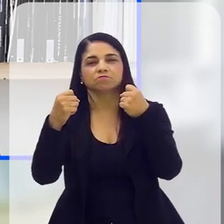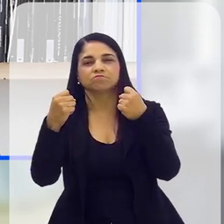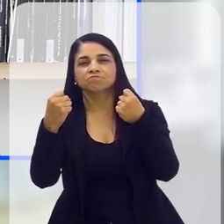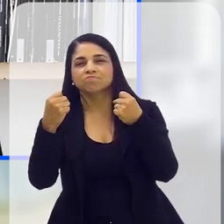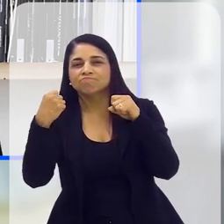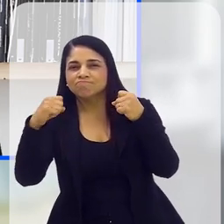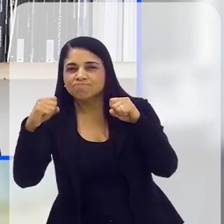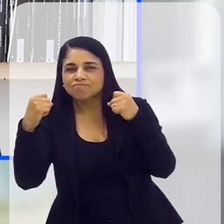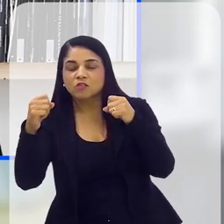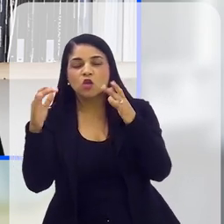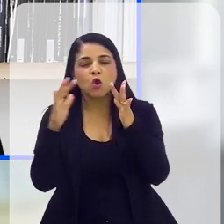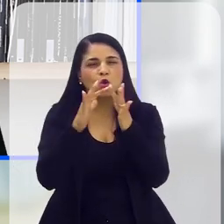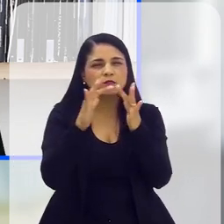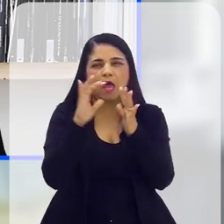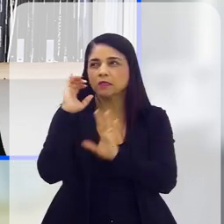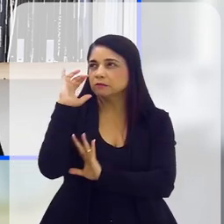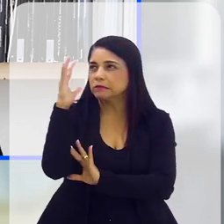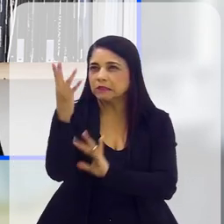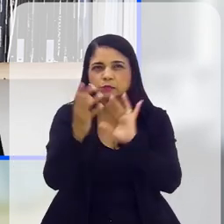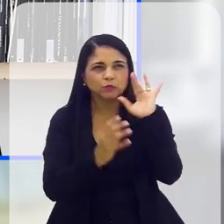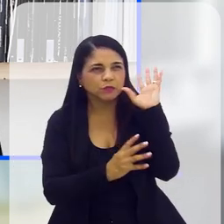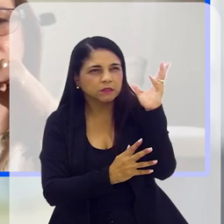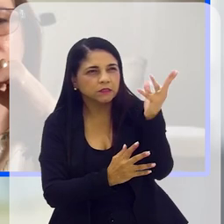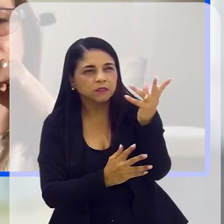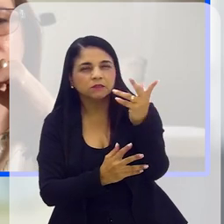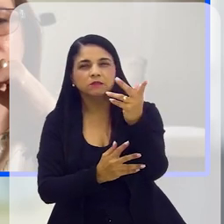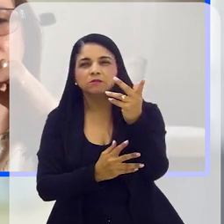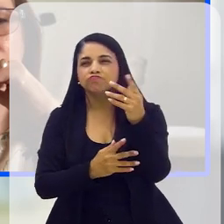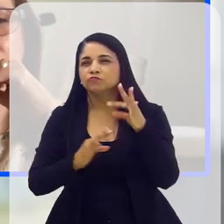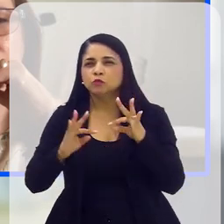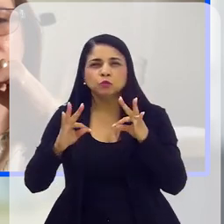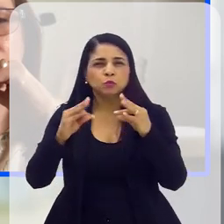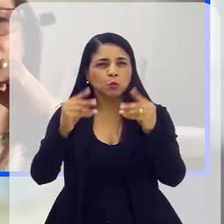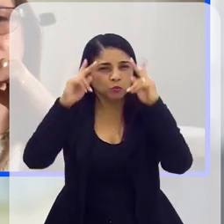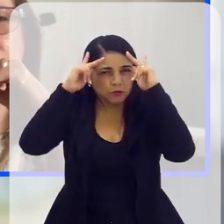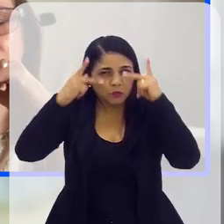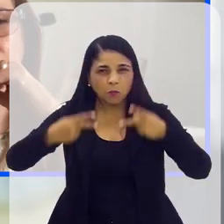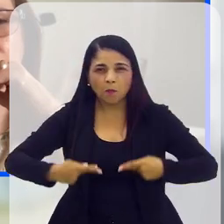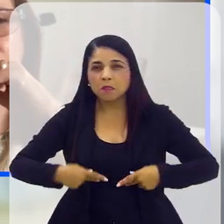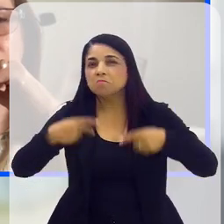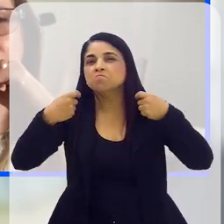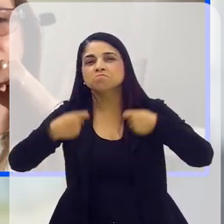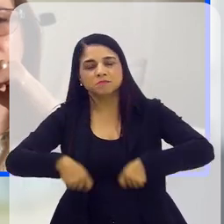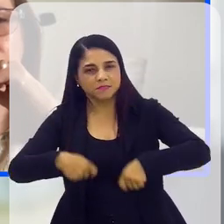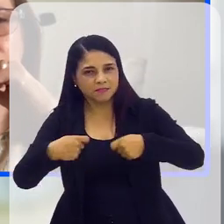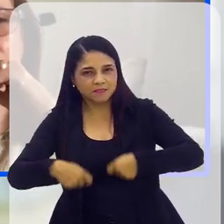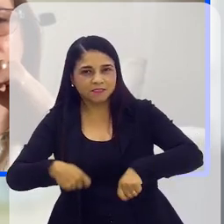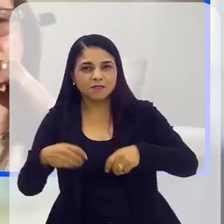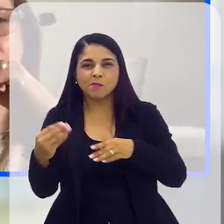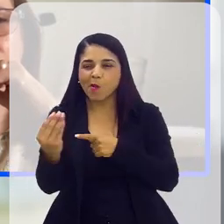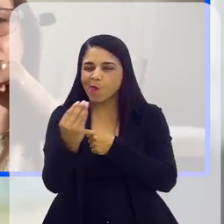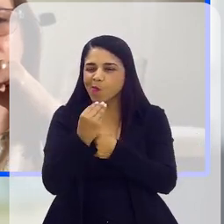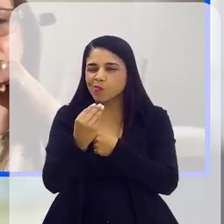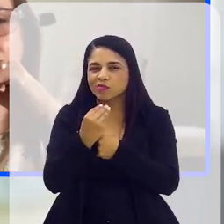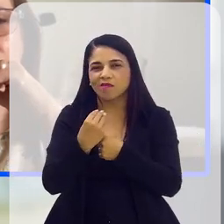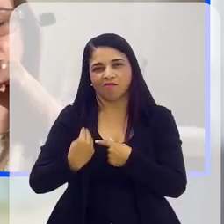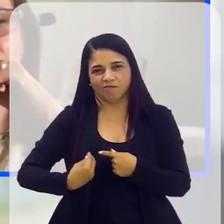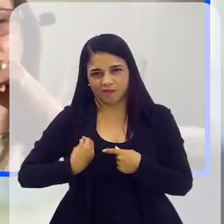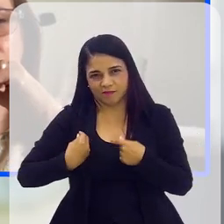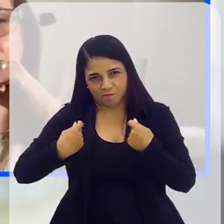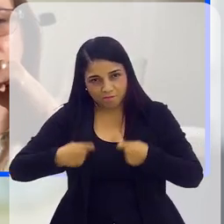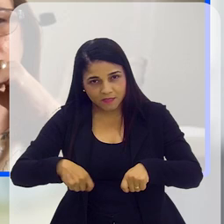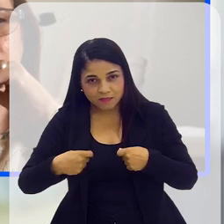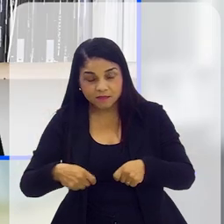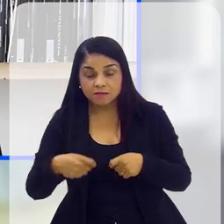física, em contato com a natureza, tudo que qualquer ser humano, na verdade, necessita, que é para cuidar da própria